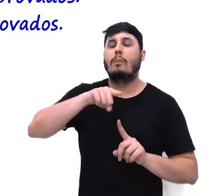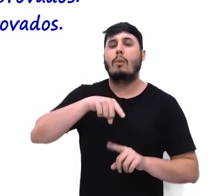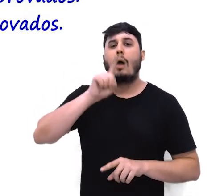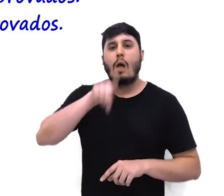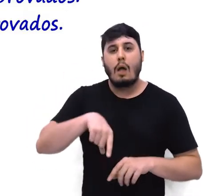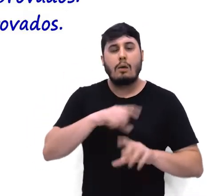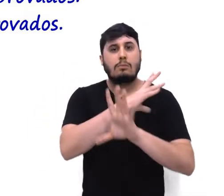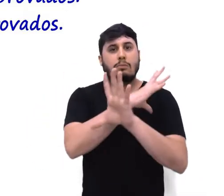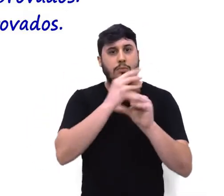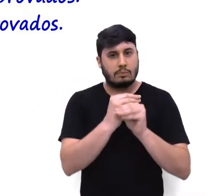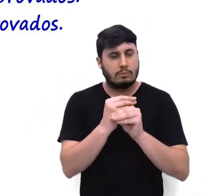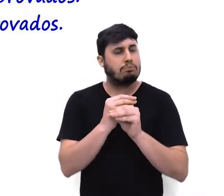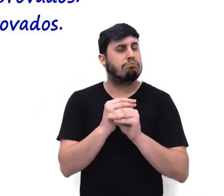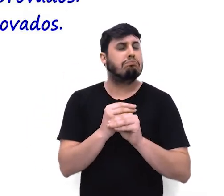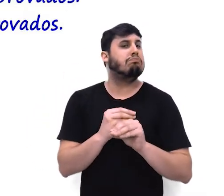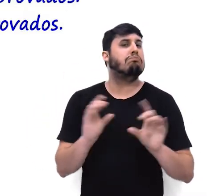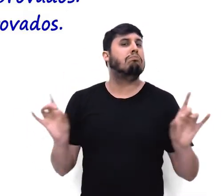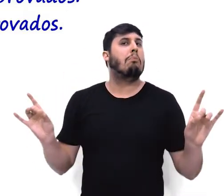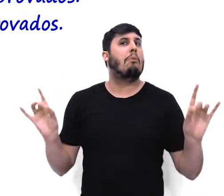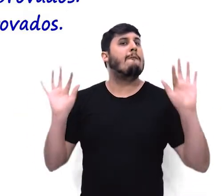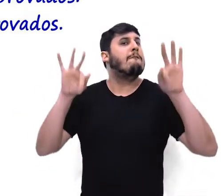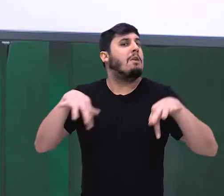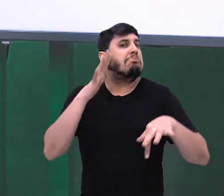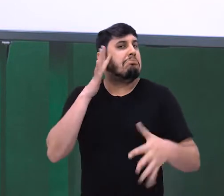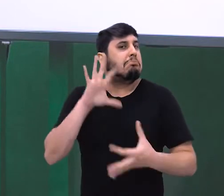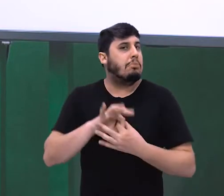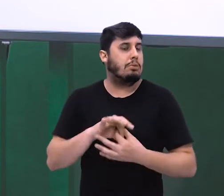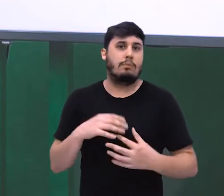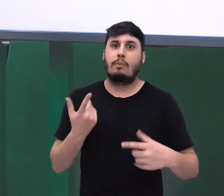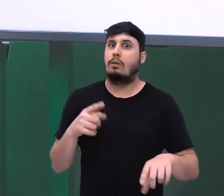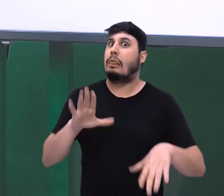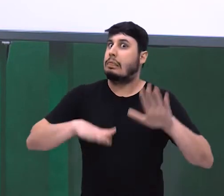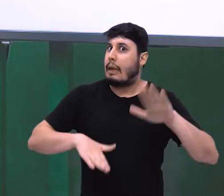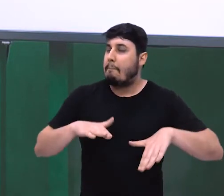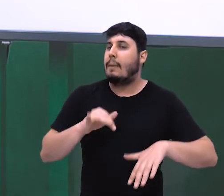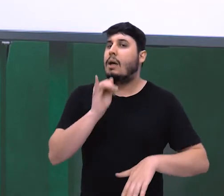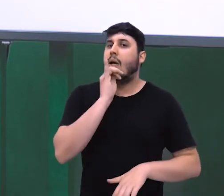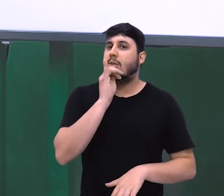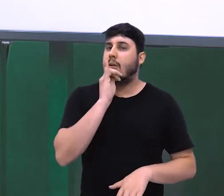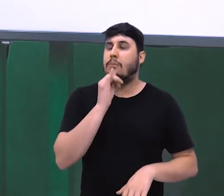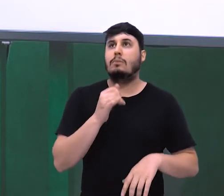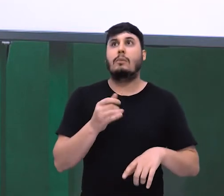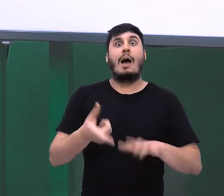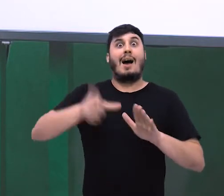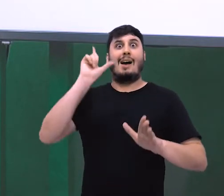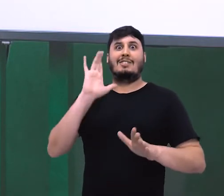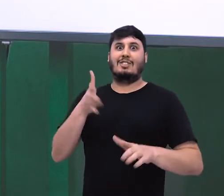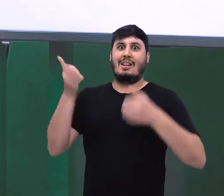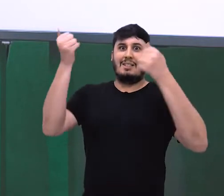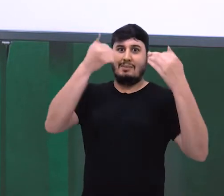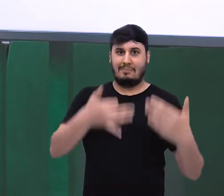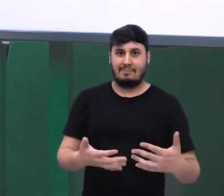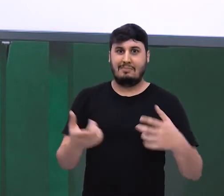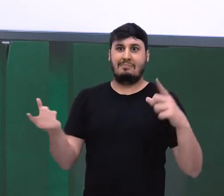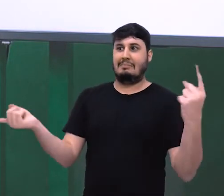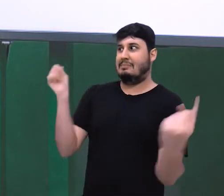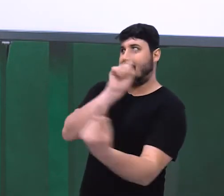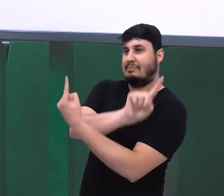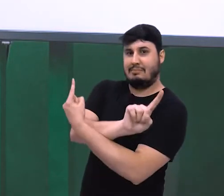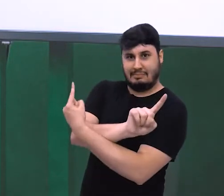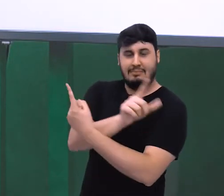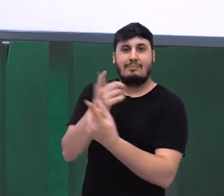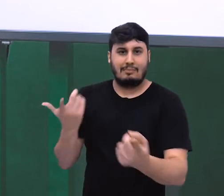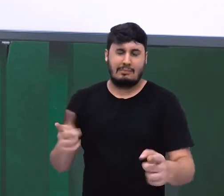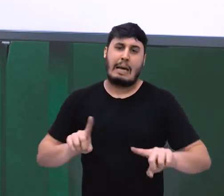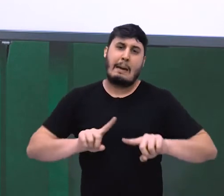que dão conta de uma consequência lógica, diferente da adversativa que dão conta de uma quebra de expectativa.